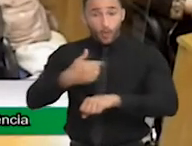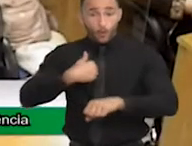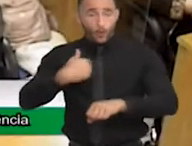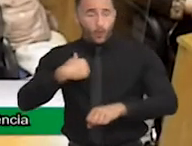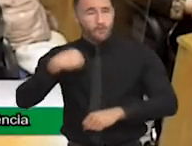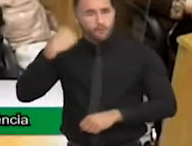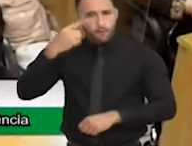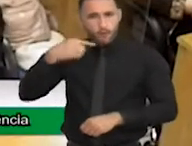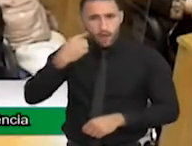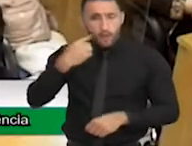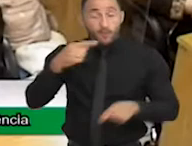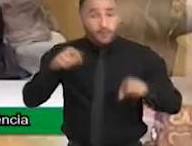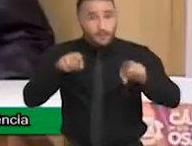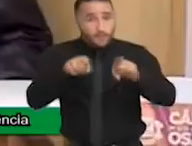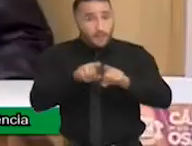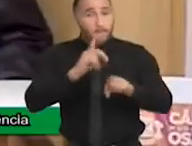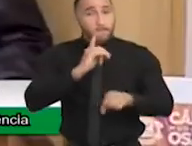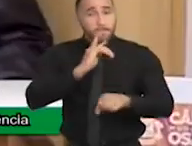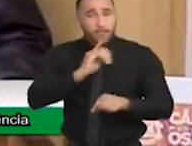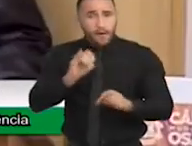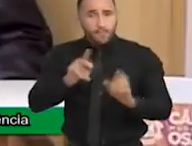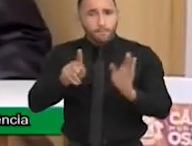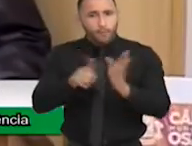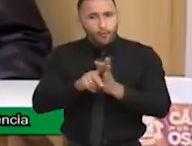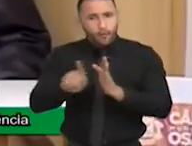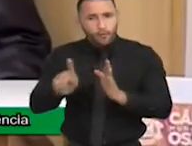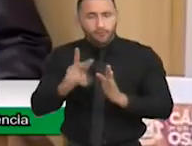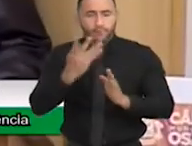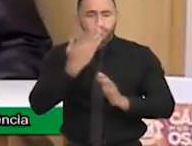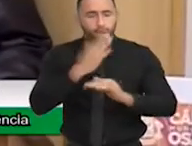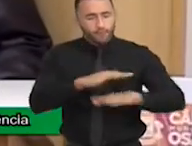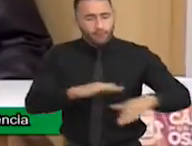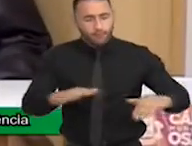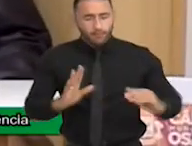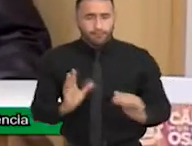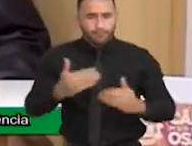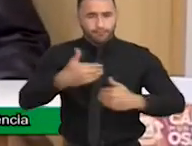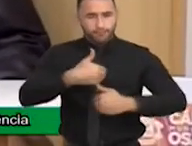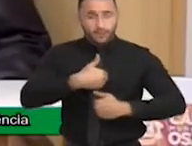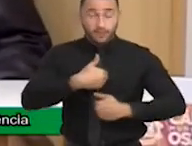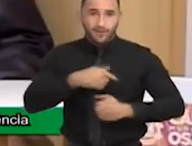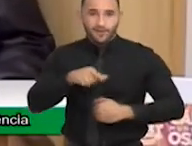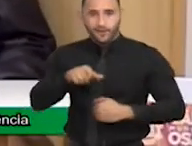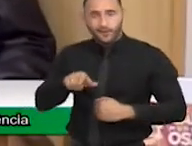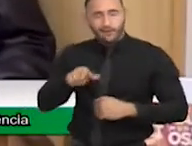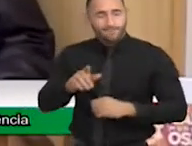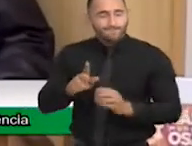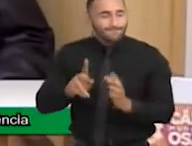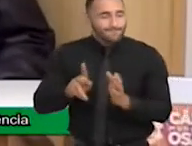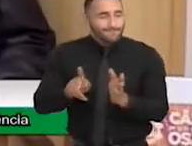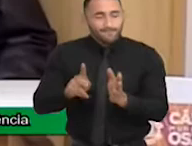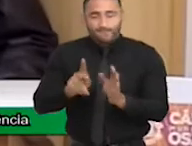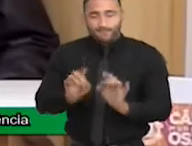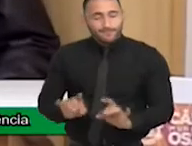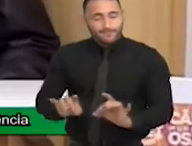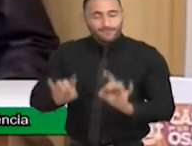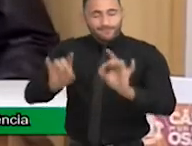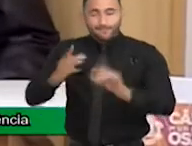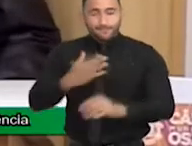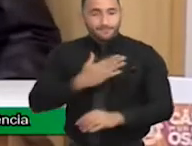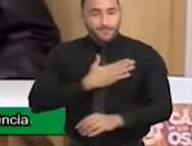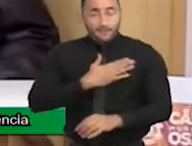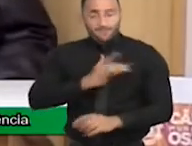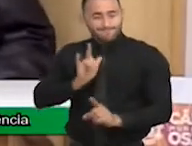sou o pai de uma criança autista, Miguel Arthur, de quatro anos e meio, que é minha joia rara, a pessoa que eu mais amo nesse mundo.